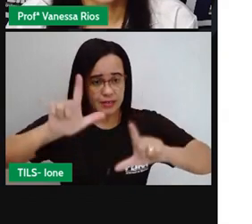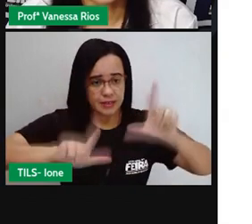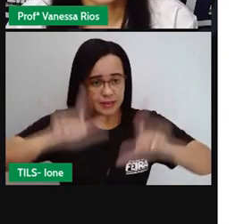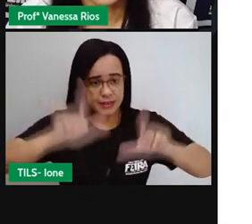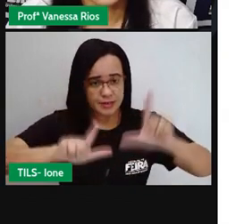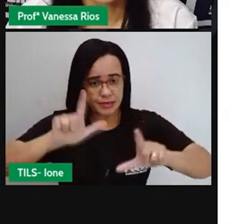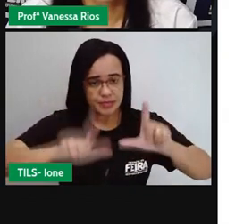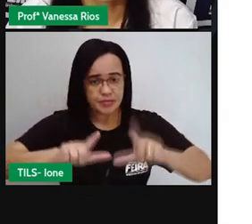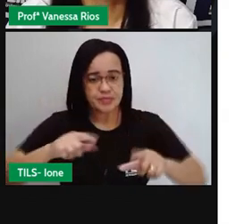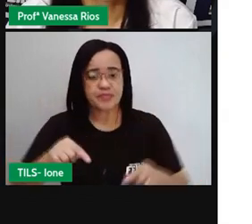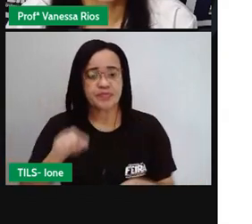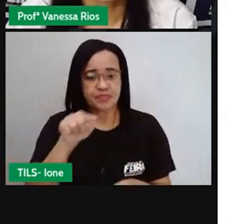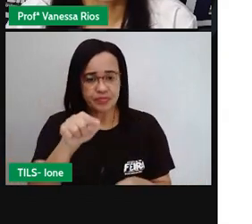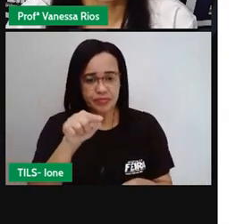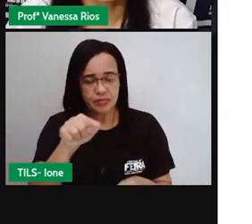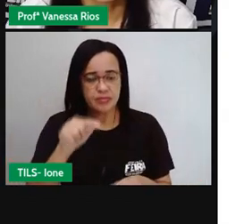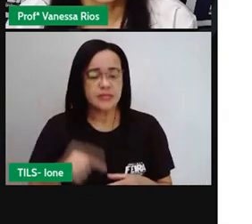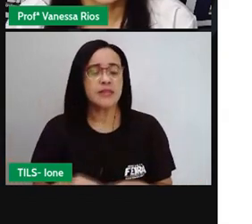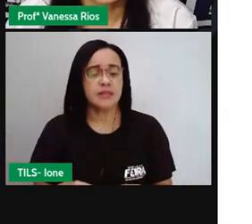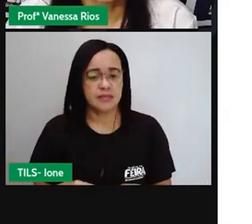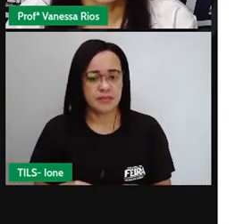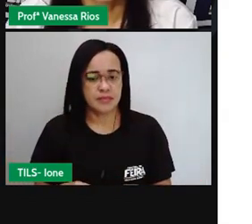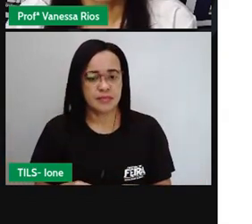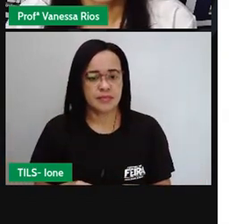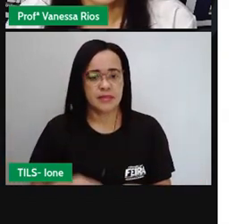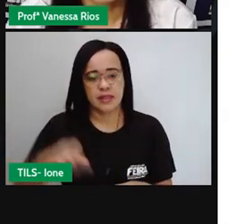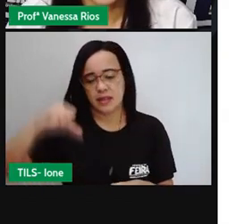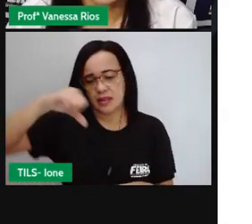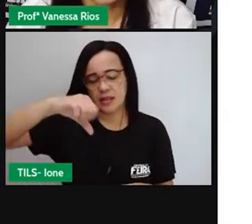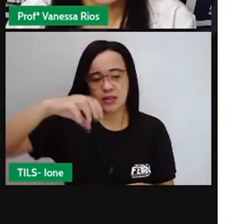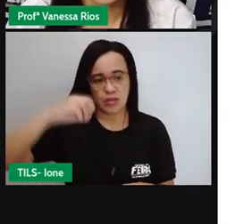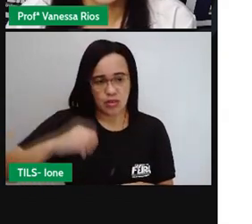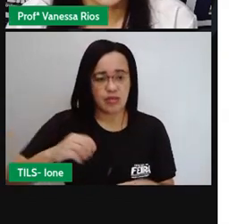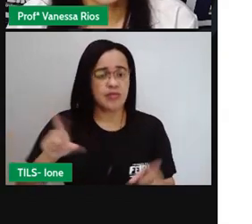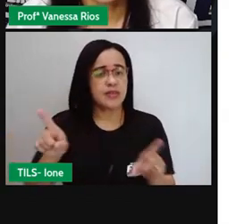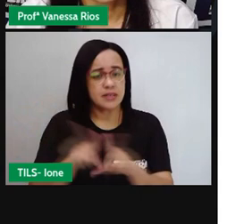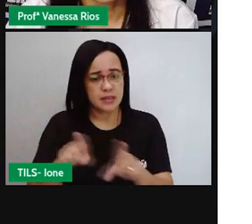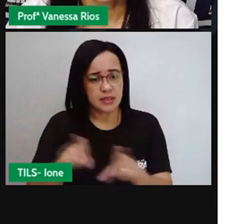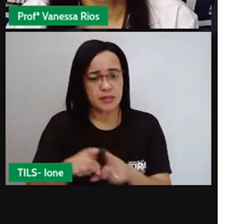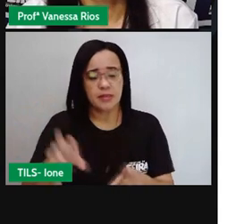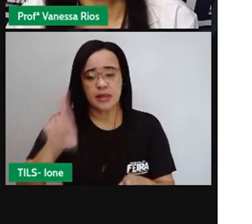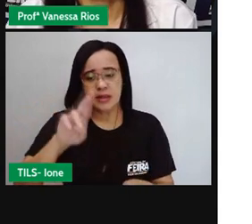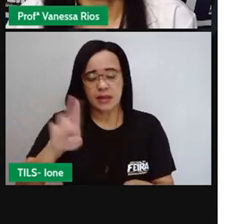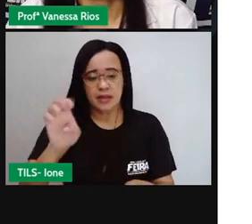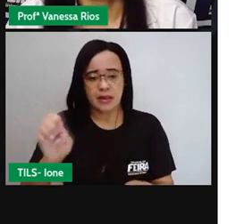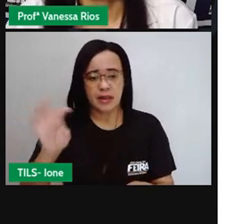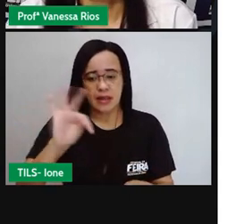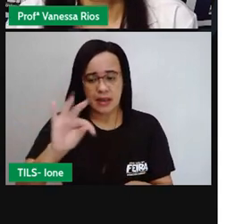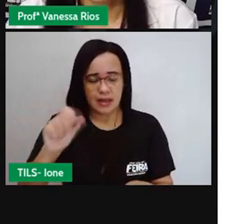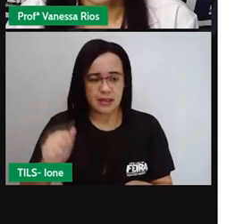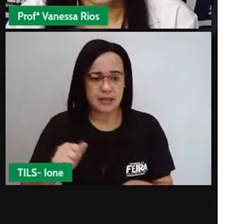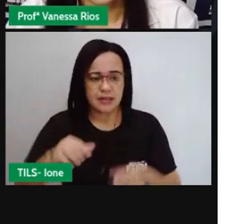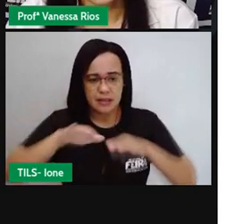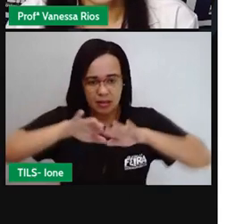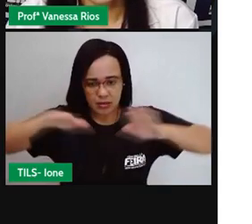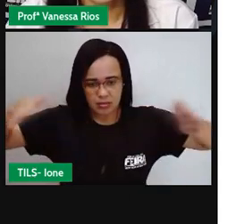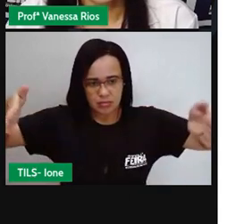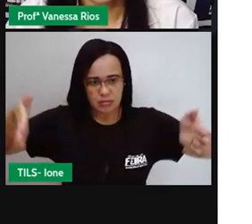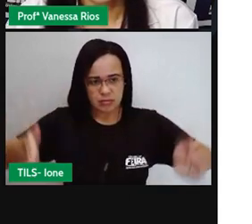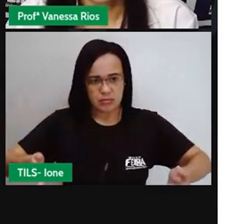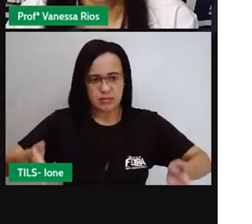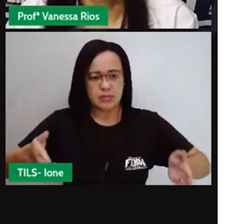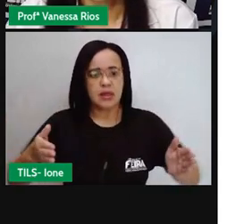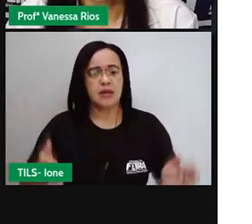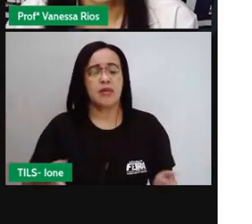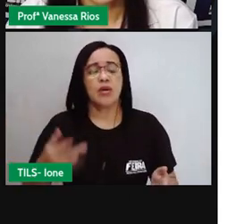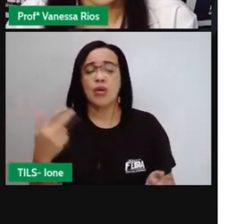das retas relacionadas aqui ao móvel, né, onde a TV está em cima. Então, os dois aqui,